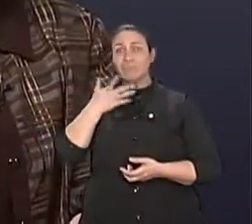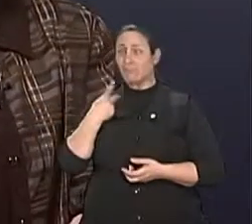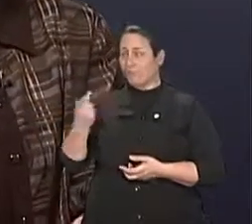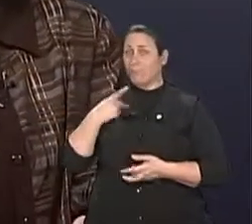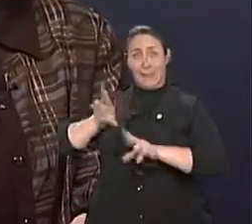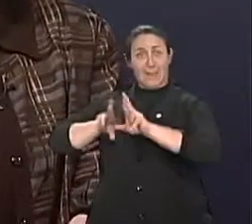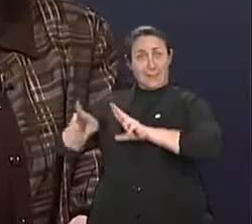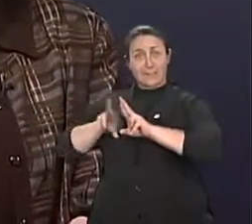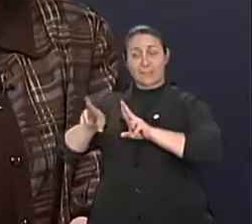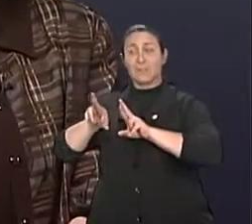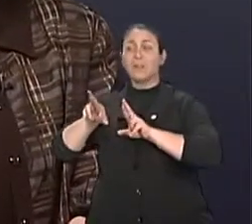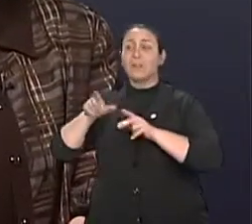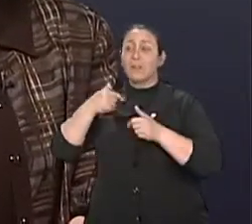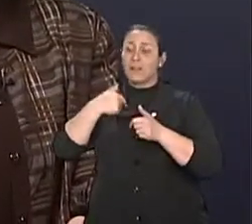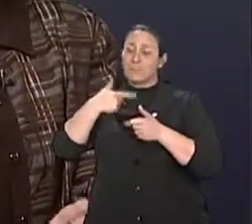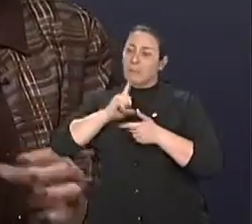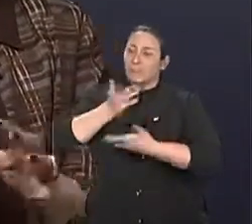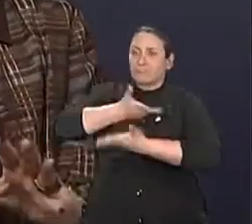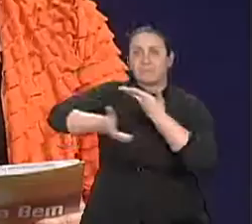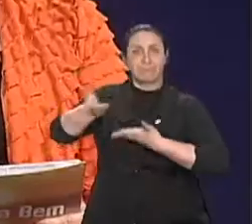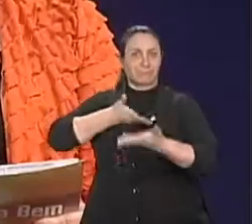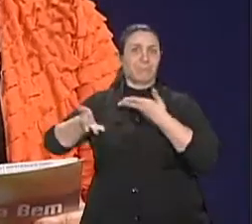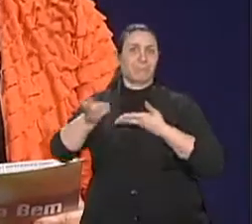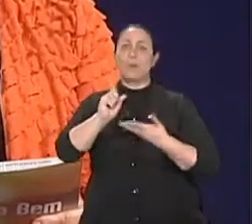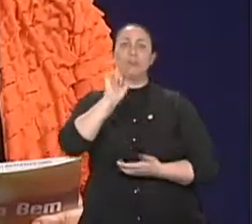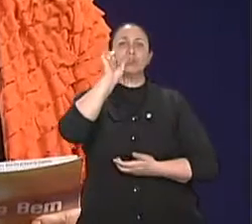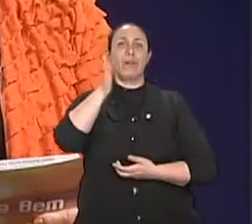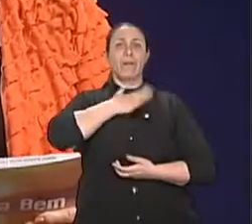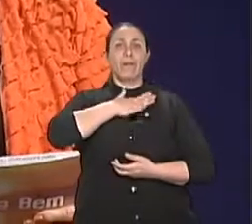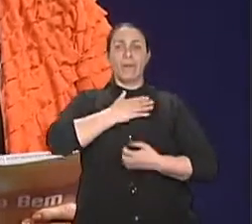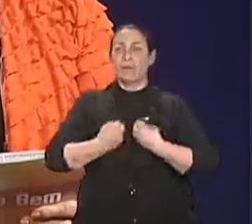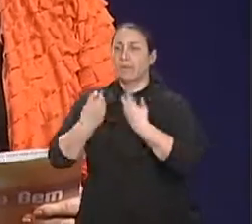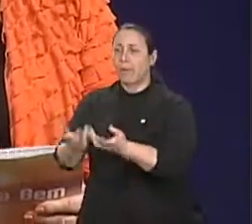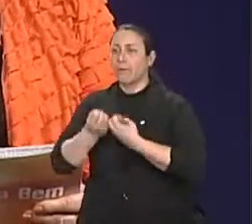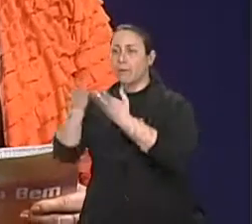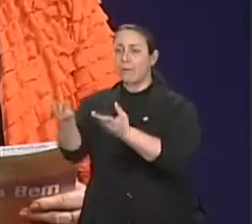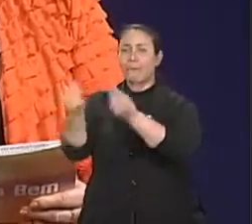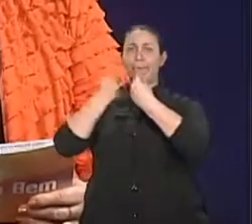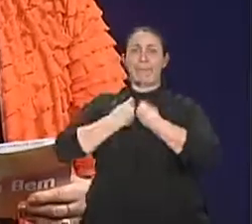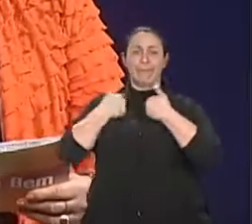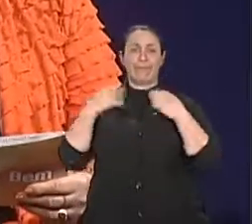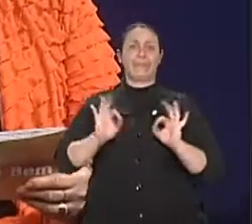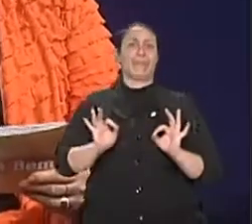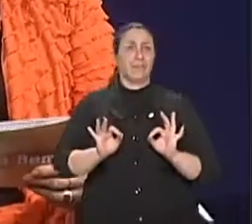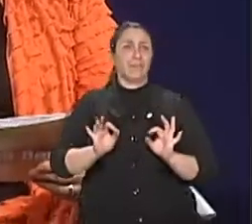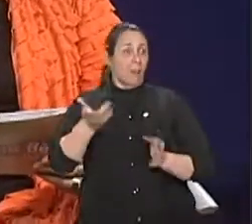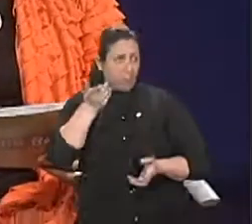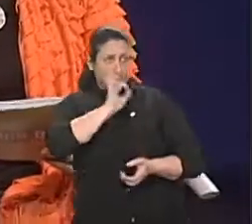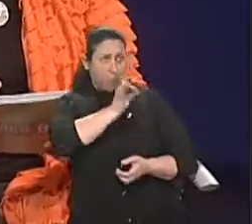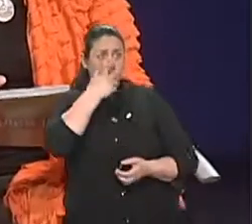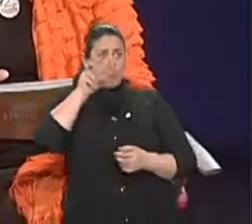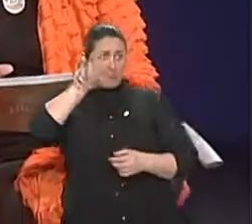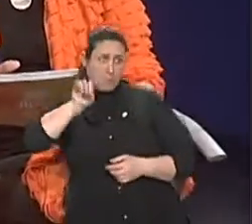quero dizer que tu tá investindo em ti também. Perfeito. É o 50%? Porque eu costumo dizer assim, relacionamento com viver é